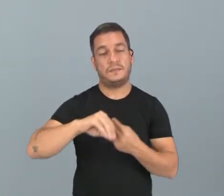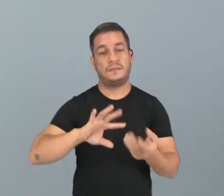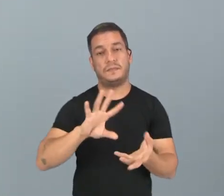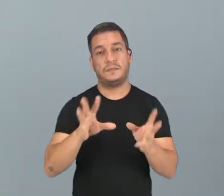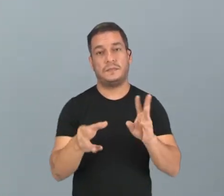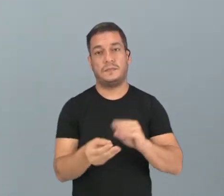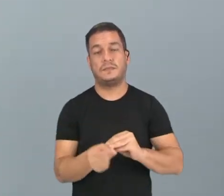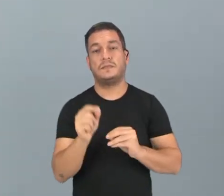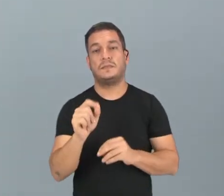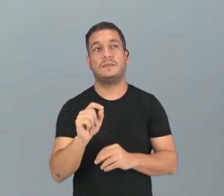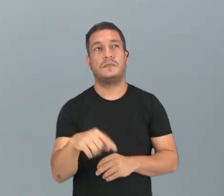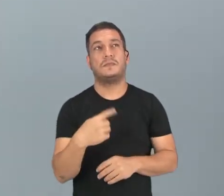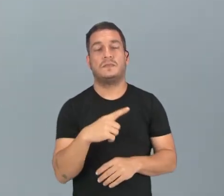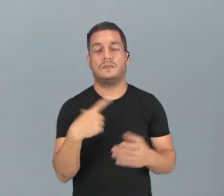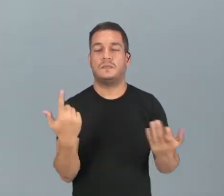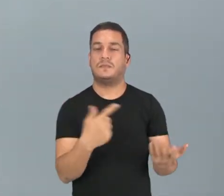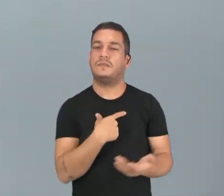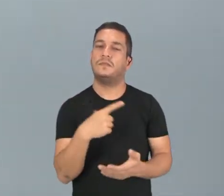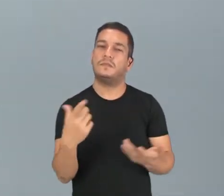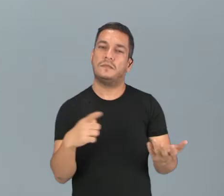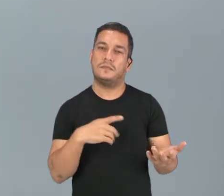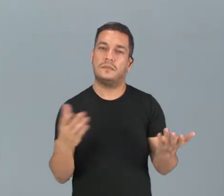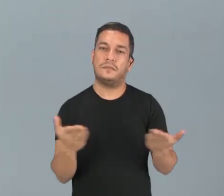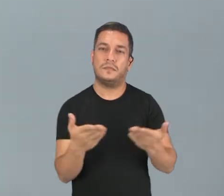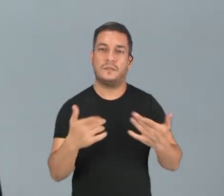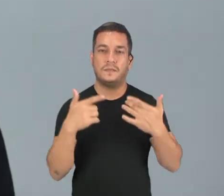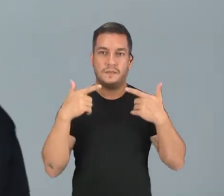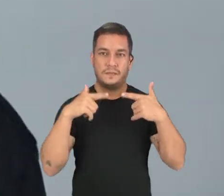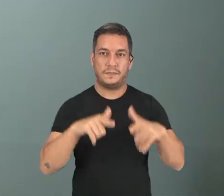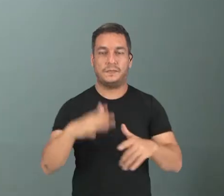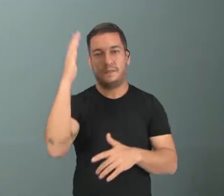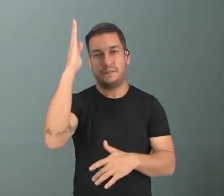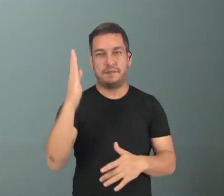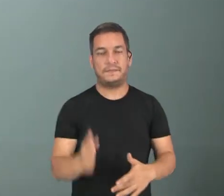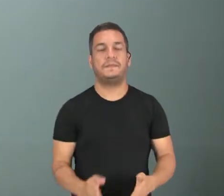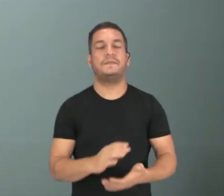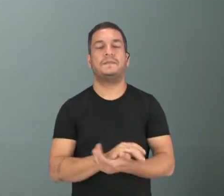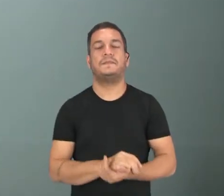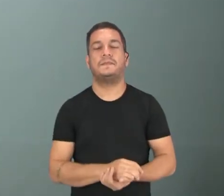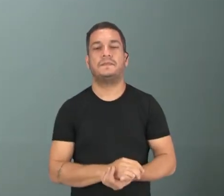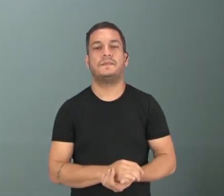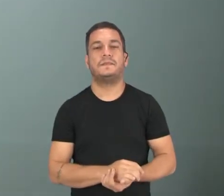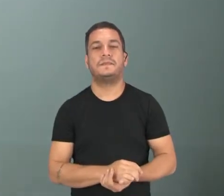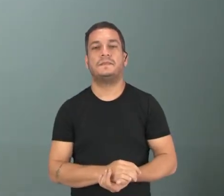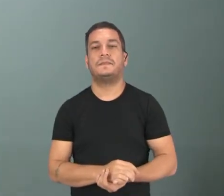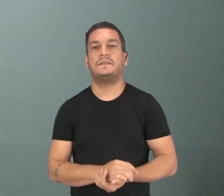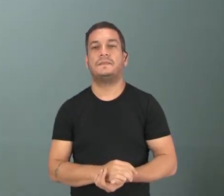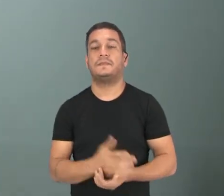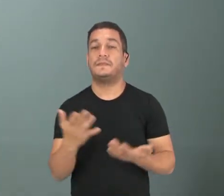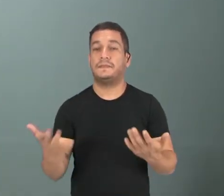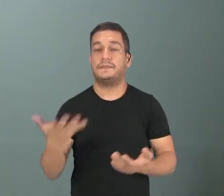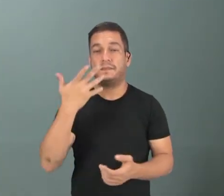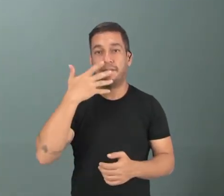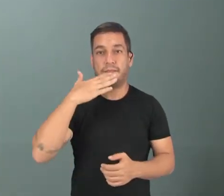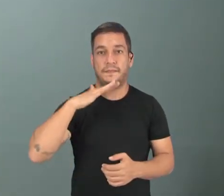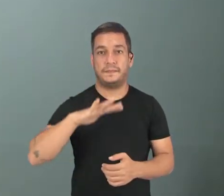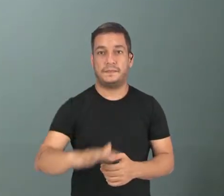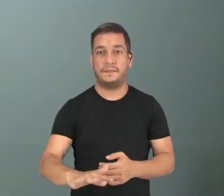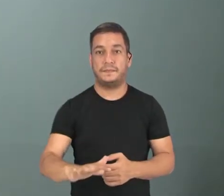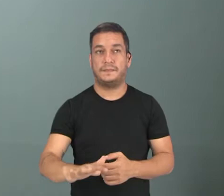transformando e que nós temos hoje, que nós conhecemos na língua brasileira. Então, crianças,